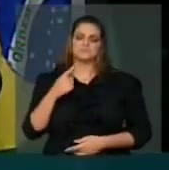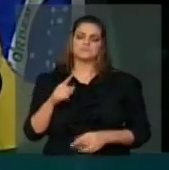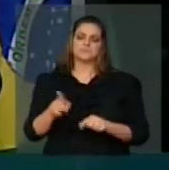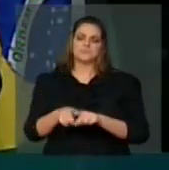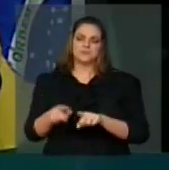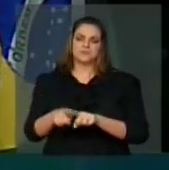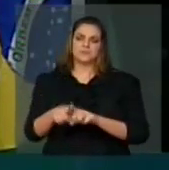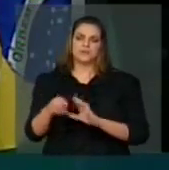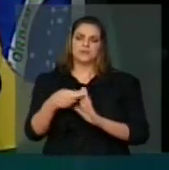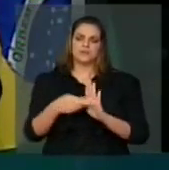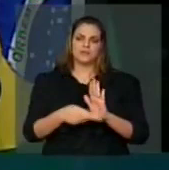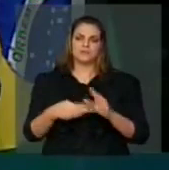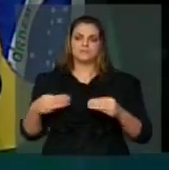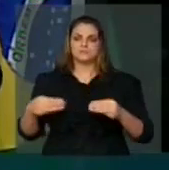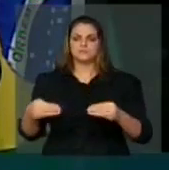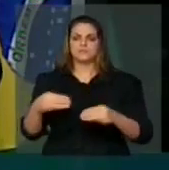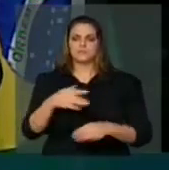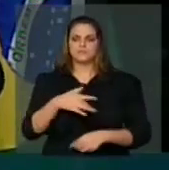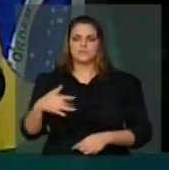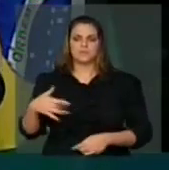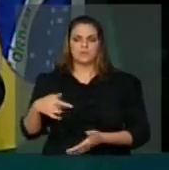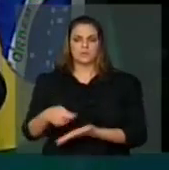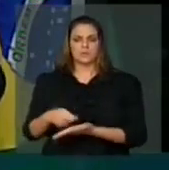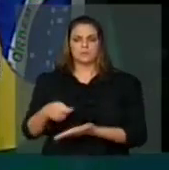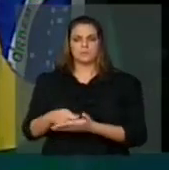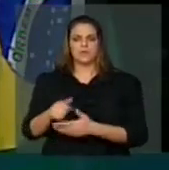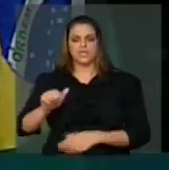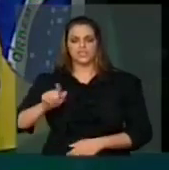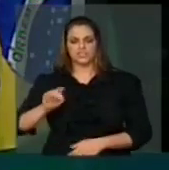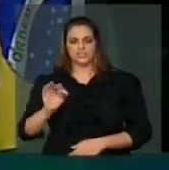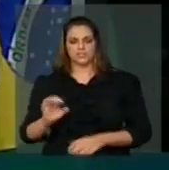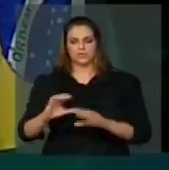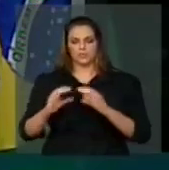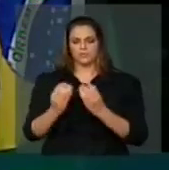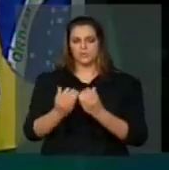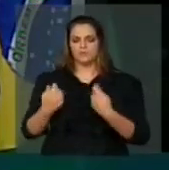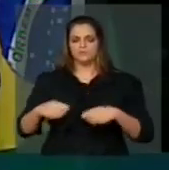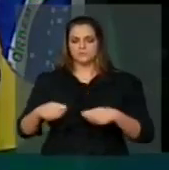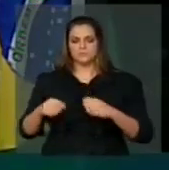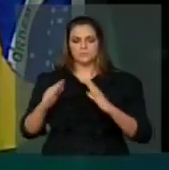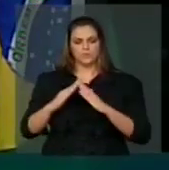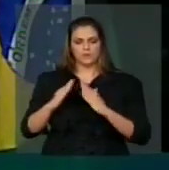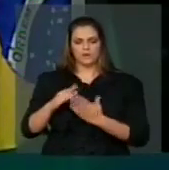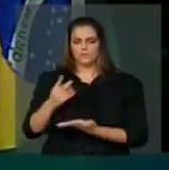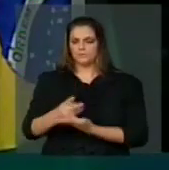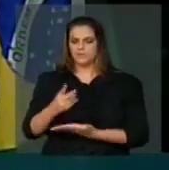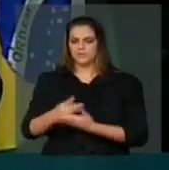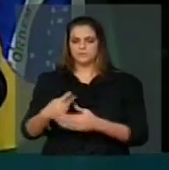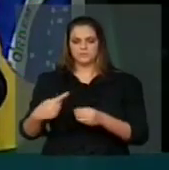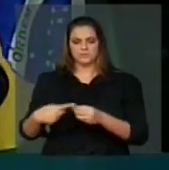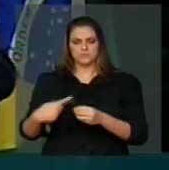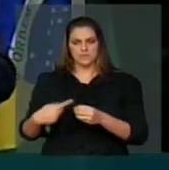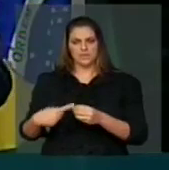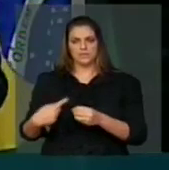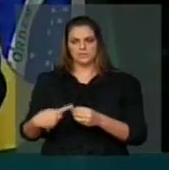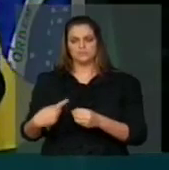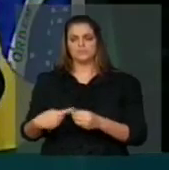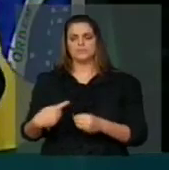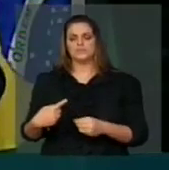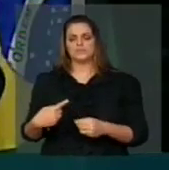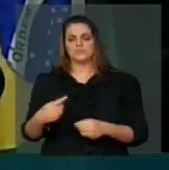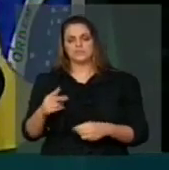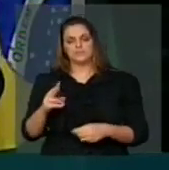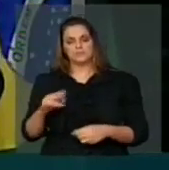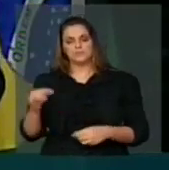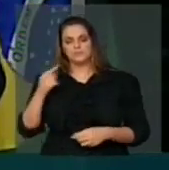do Ministério da Saúde exige que o agente de comunidade de saúde more no distrito, more na sua comunidade, ele passará,